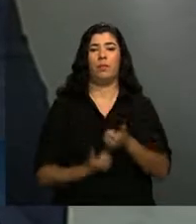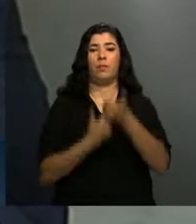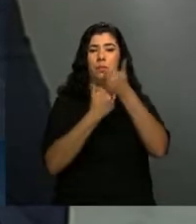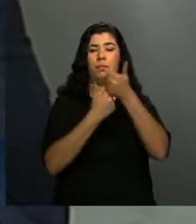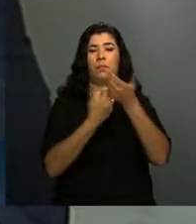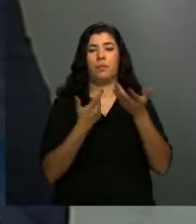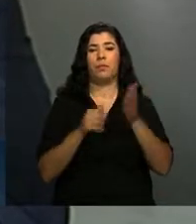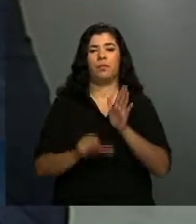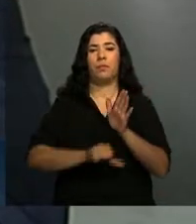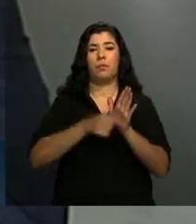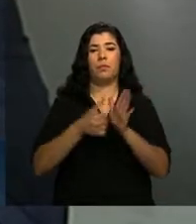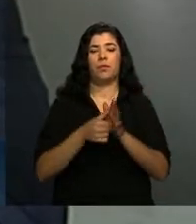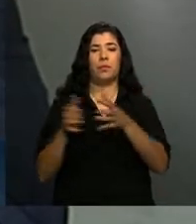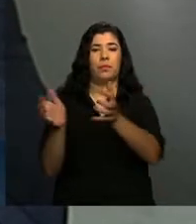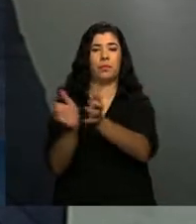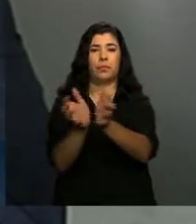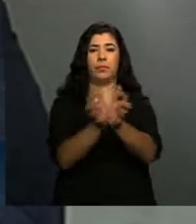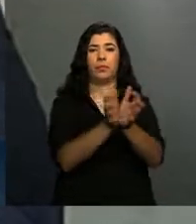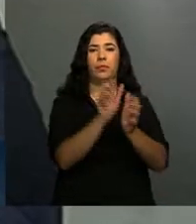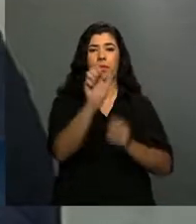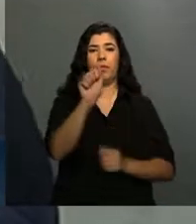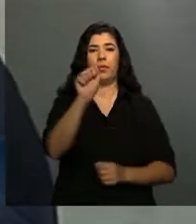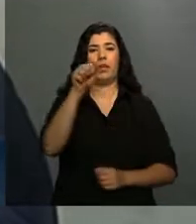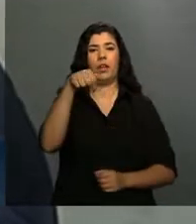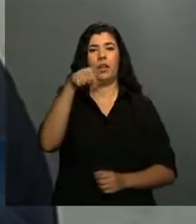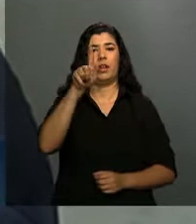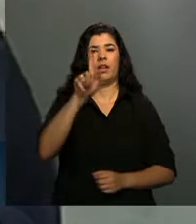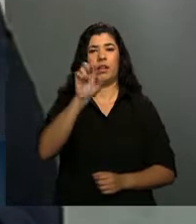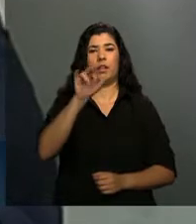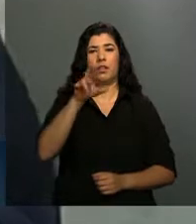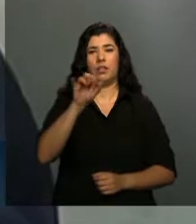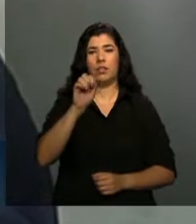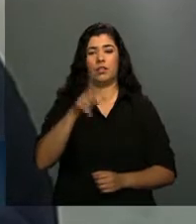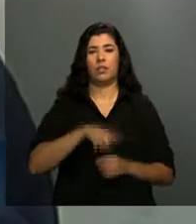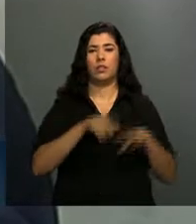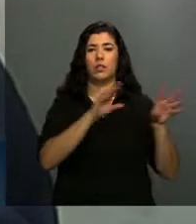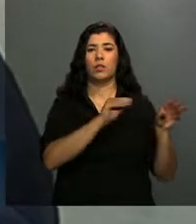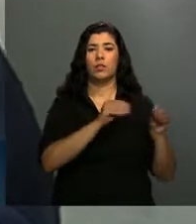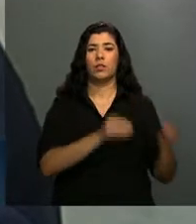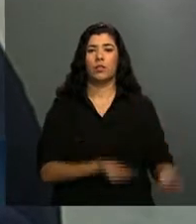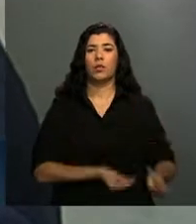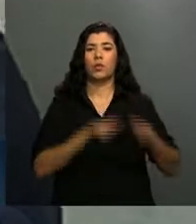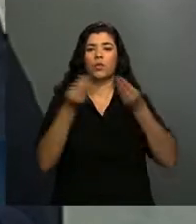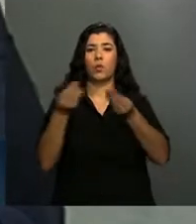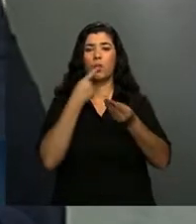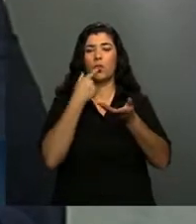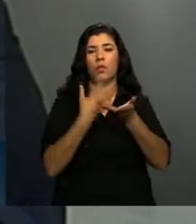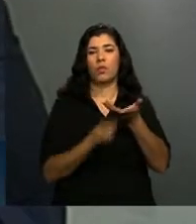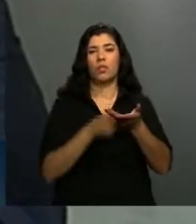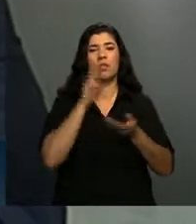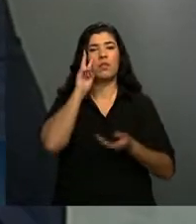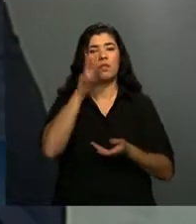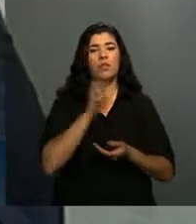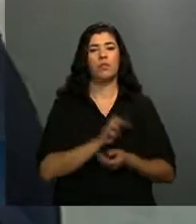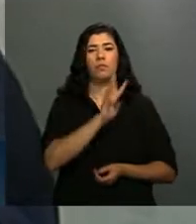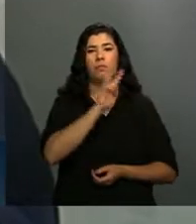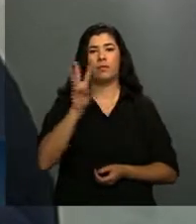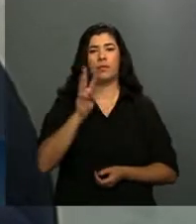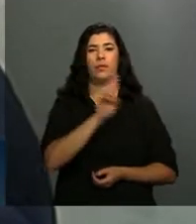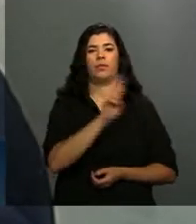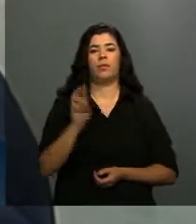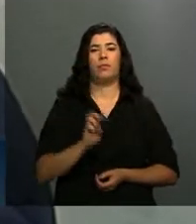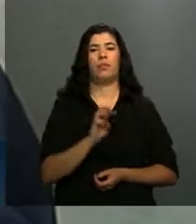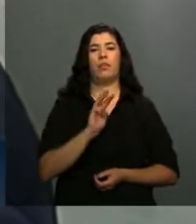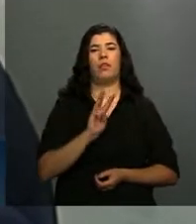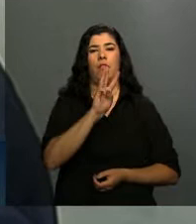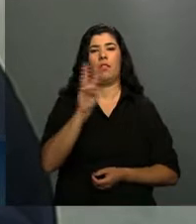primeiramente nas agências transfusionais. É um sistema que já está no ar, vocês podem acessar pelo endereço emovida